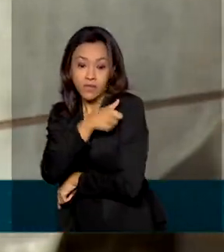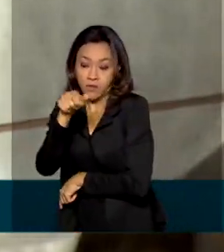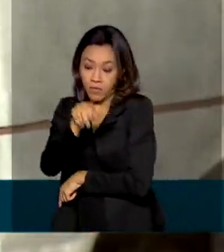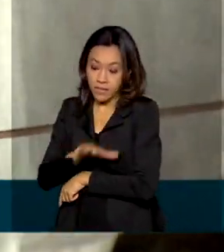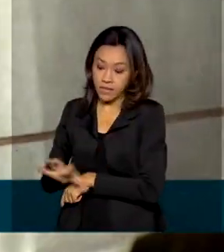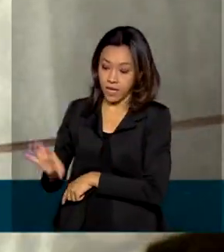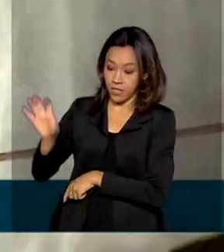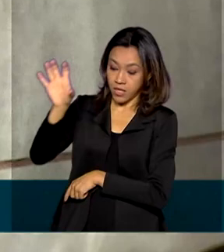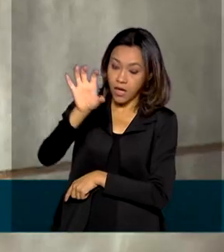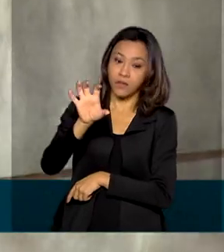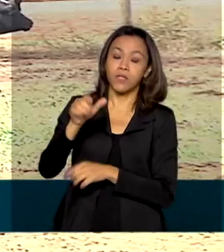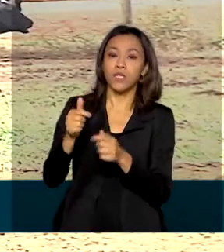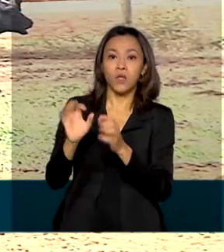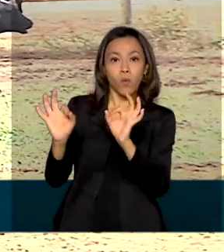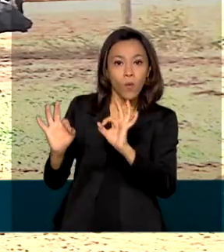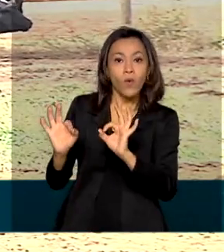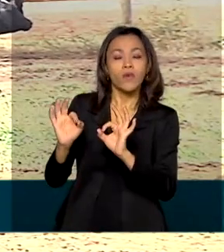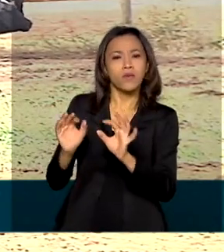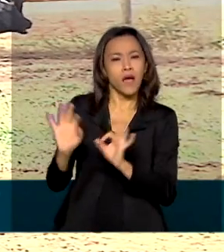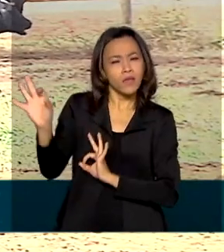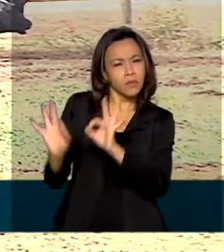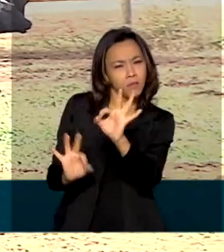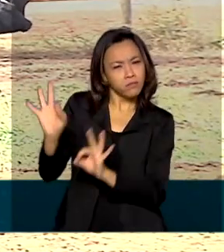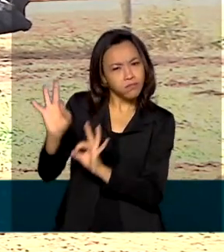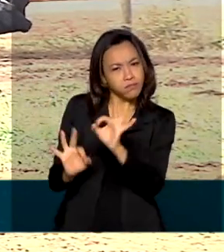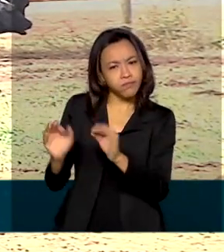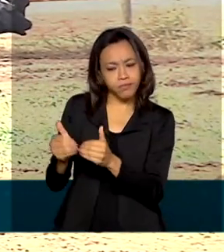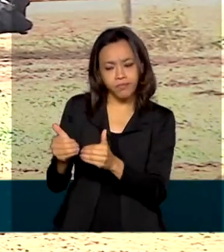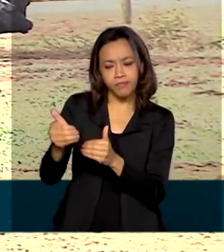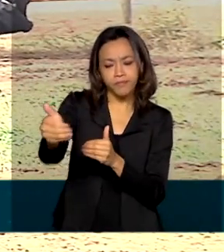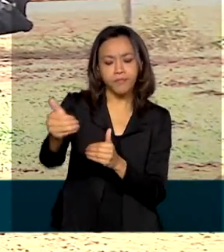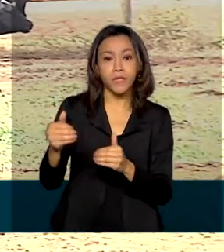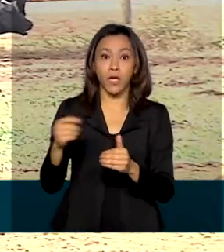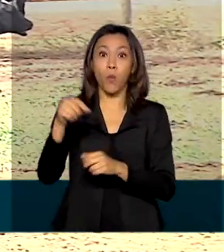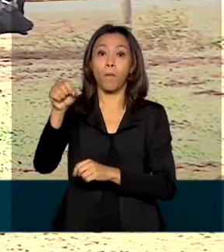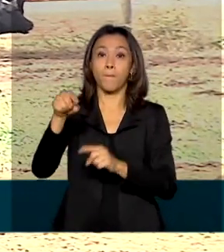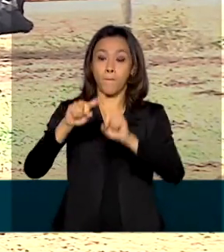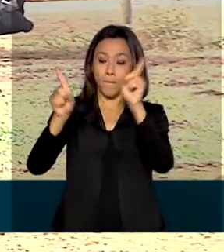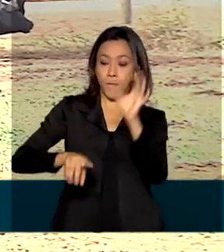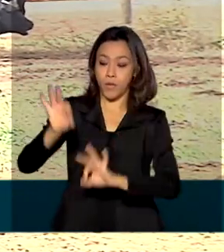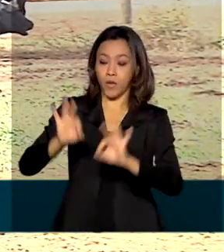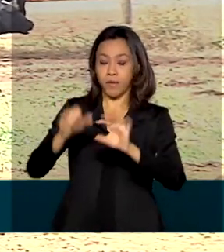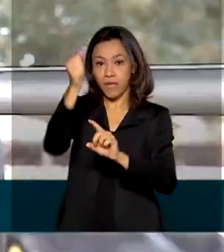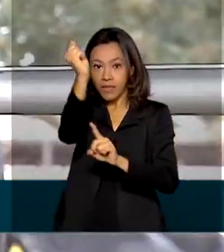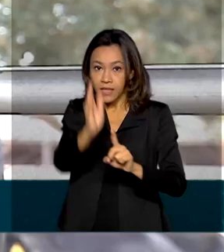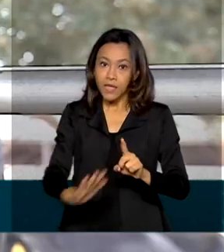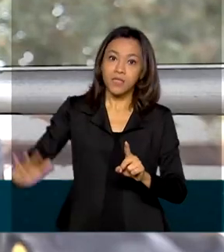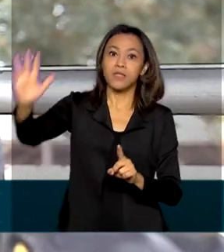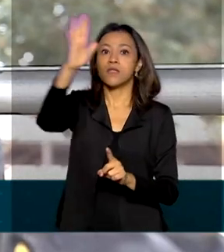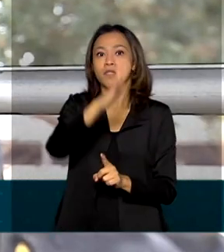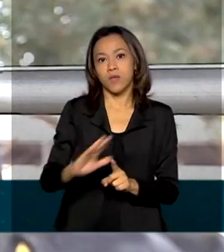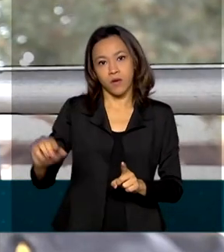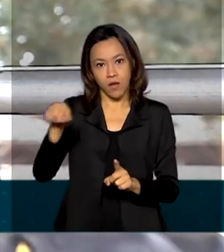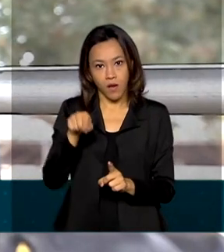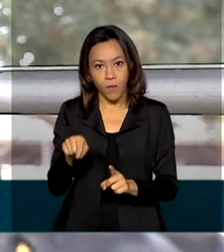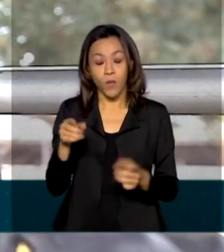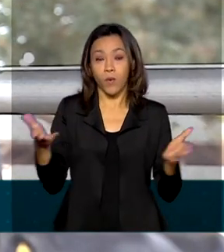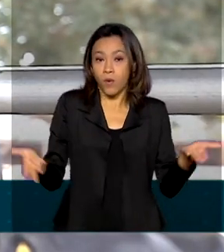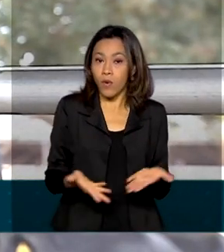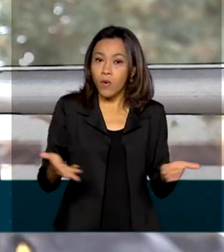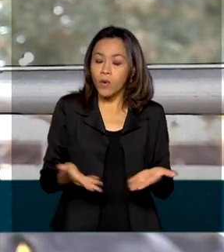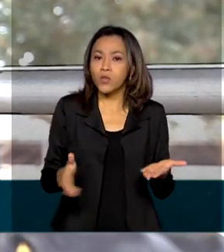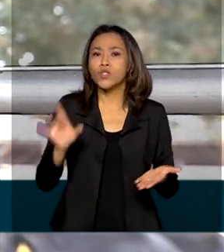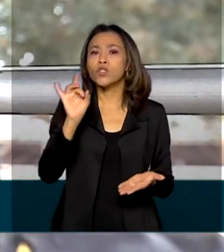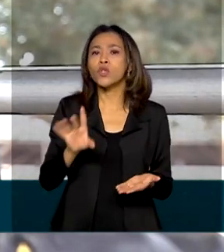livre sem vacinação está previsto no Plano Estratégico do Programa Nacional de Vigilância para a Febre Aftosa. Atualmente,